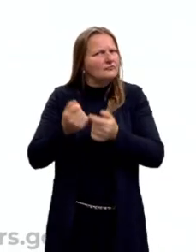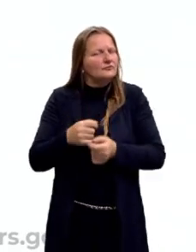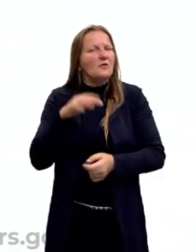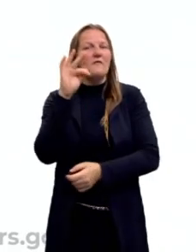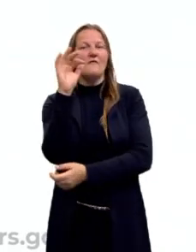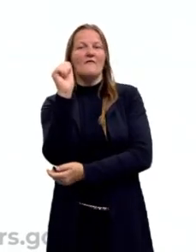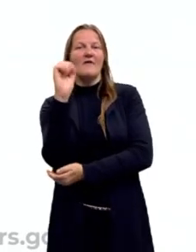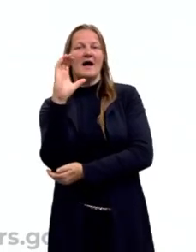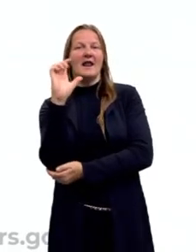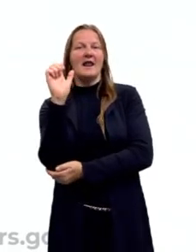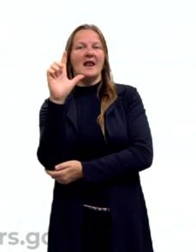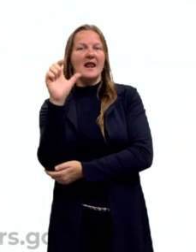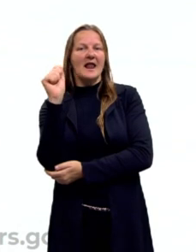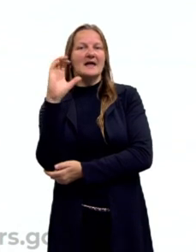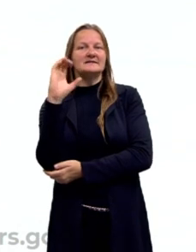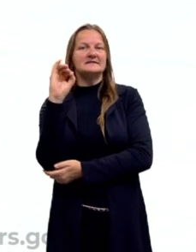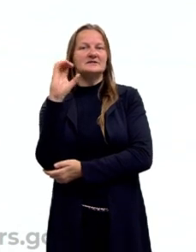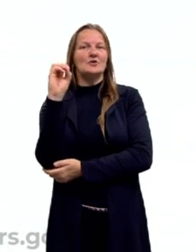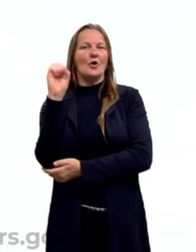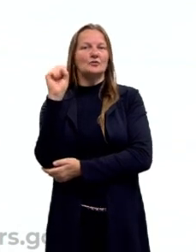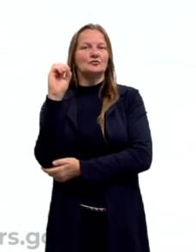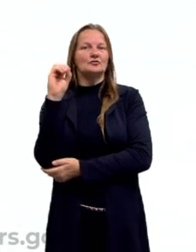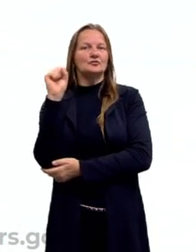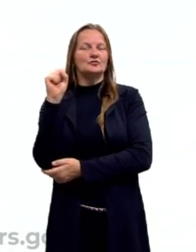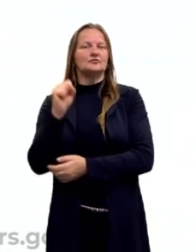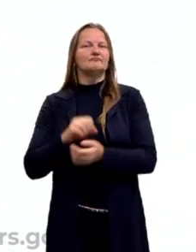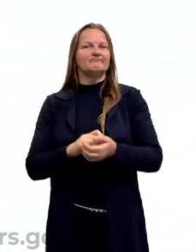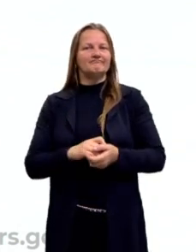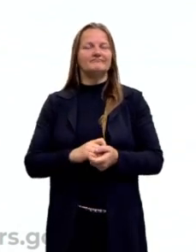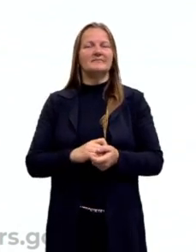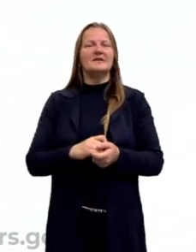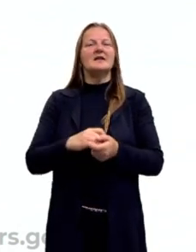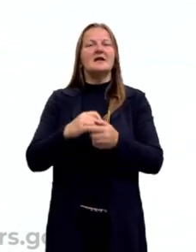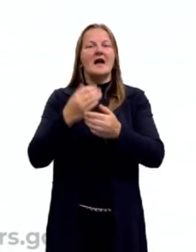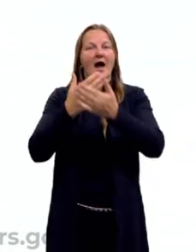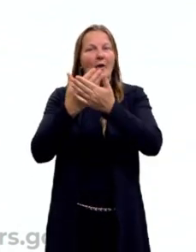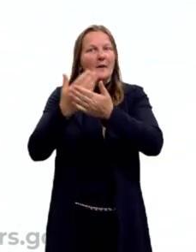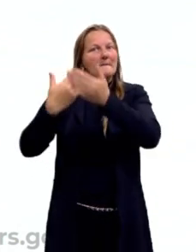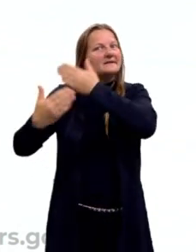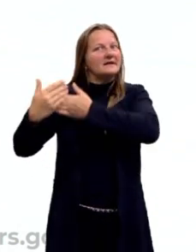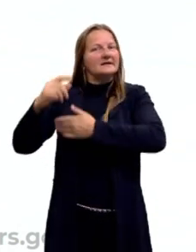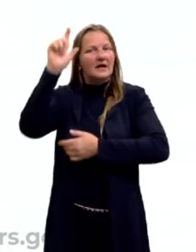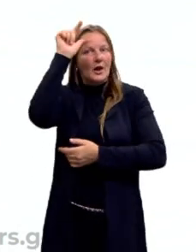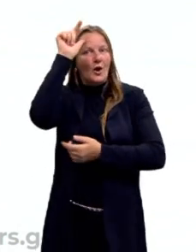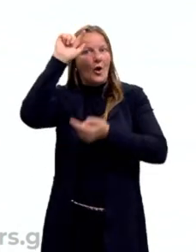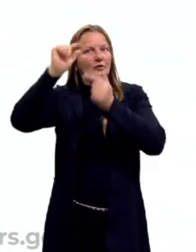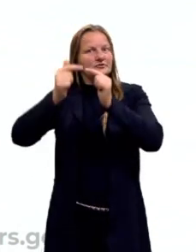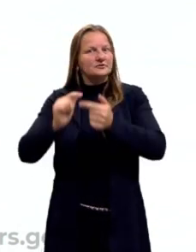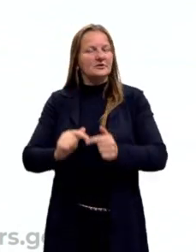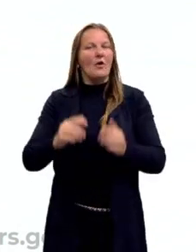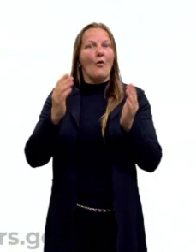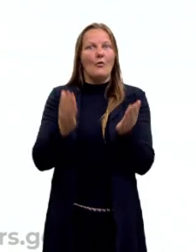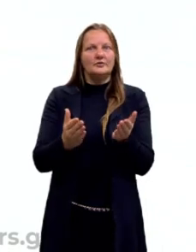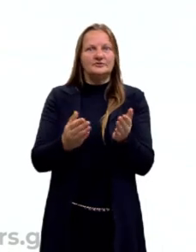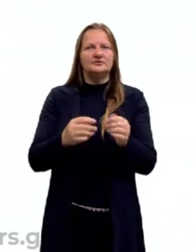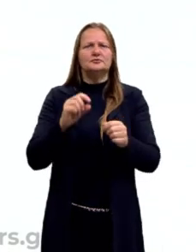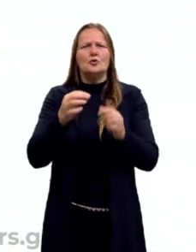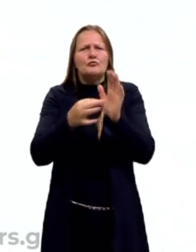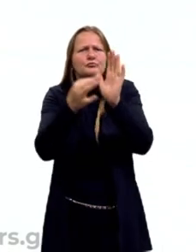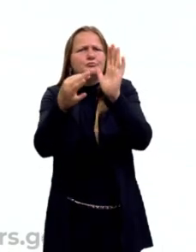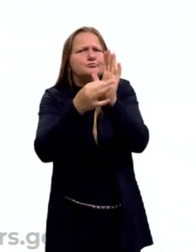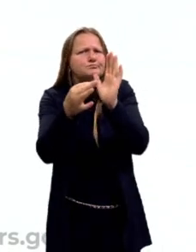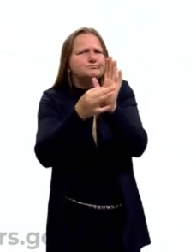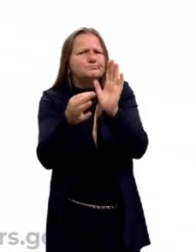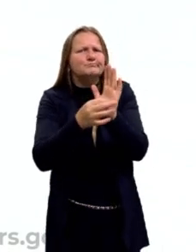Na aula passada nós falamos sobre a lógica e aí nessa aula vamos comentar algumas coisas sobre